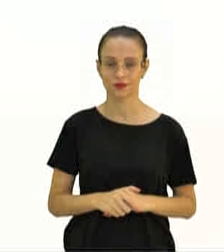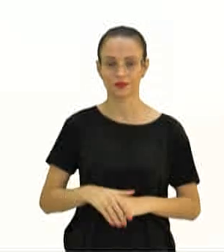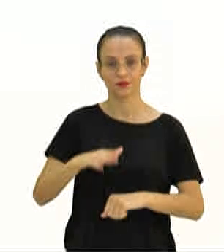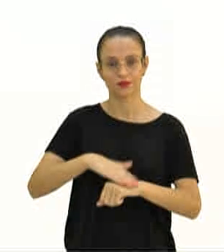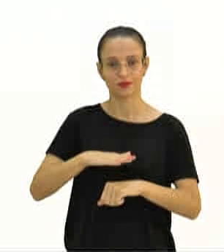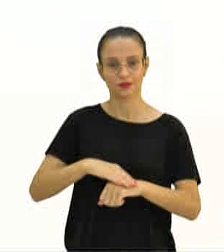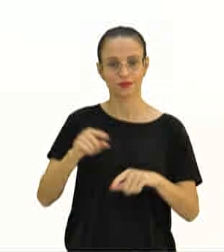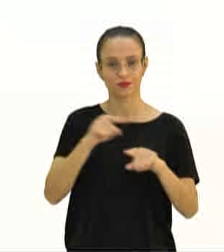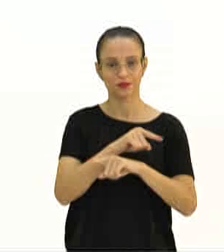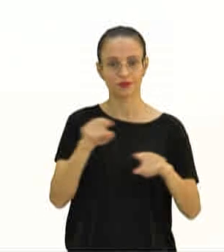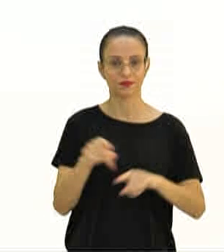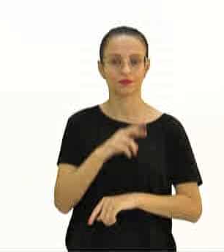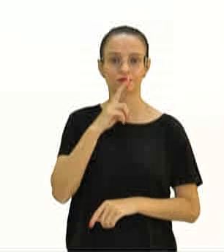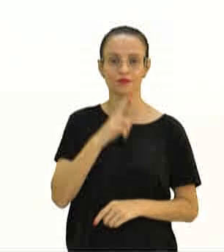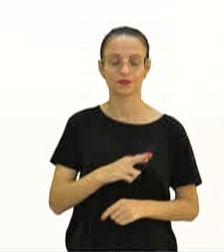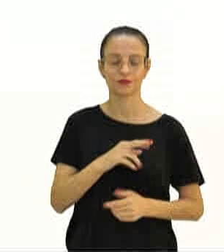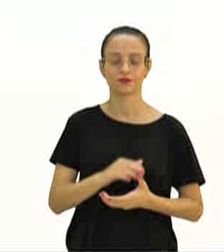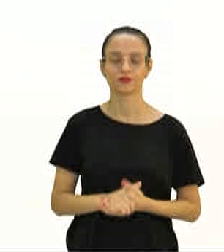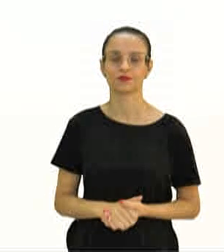Tempo e já voltamos com a resposta.